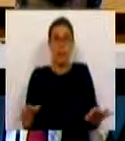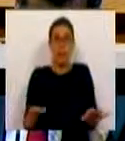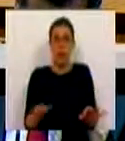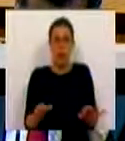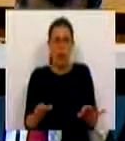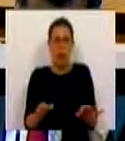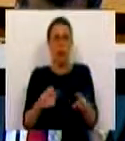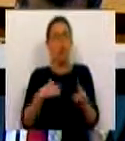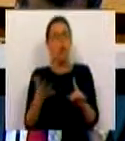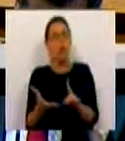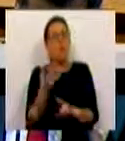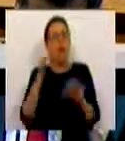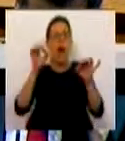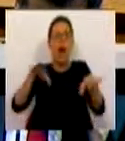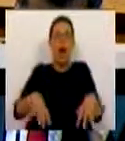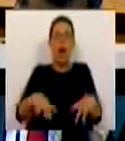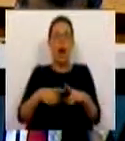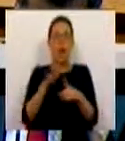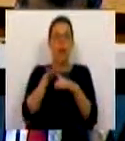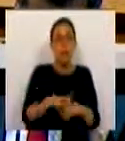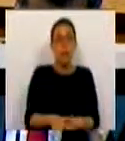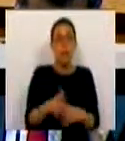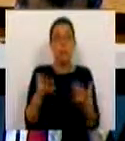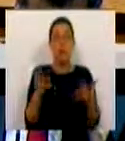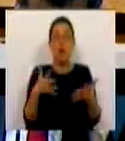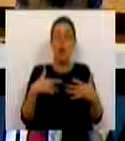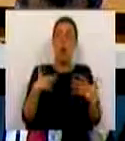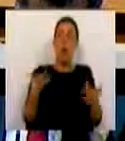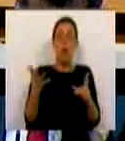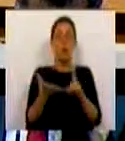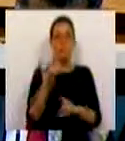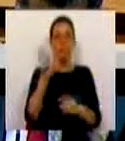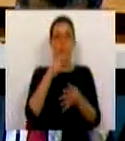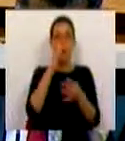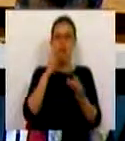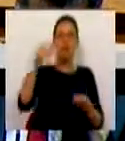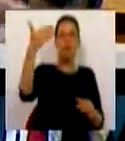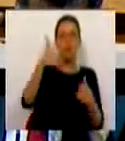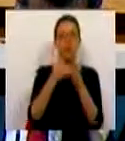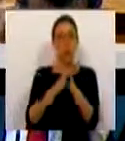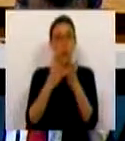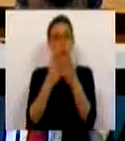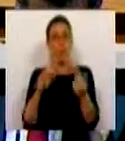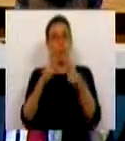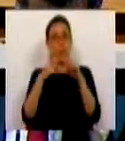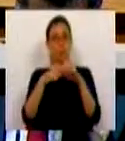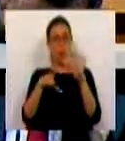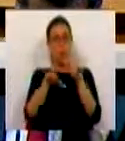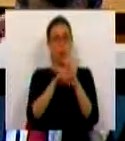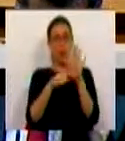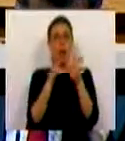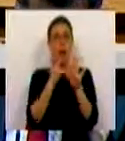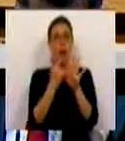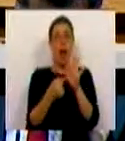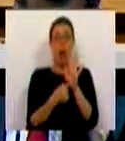Não significa até que consigamos erradicar as discriminações ou que consigamos mitigar de futuro todos os problemas que a legislação por vezes